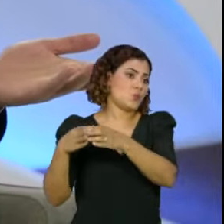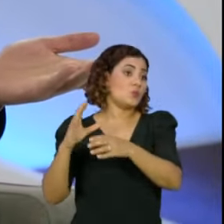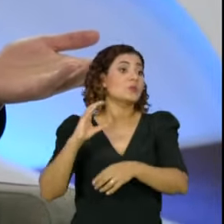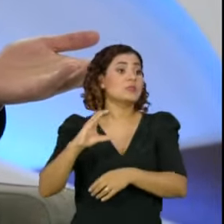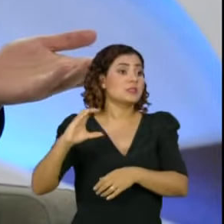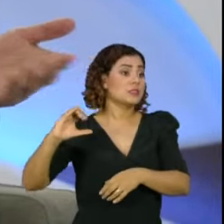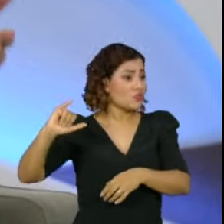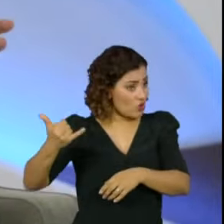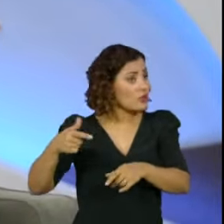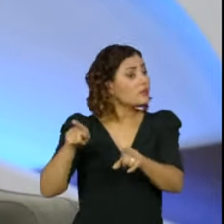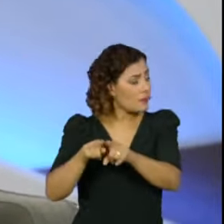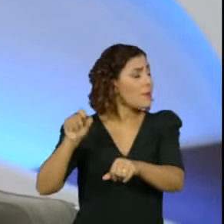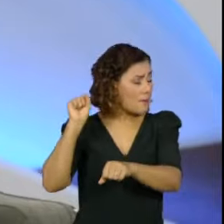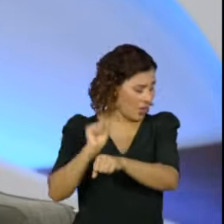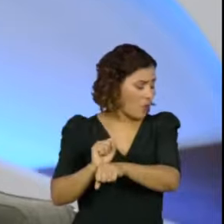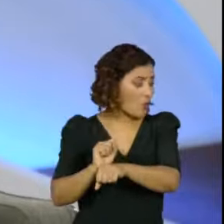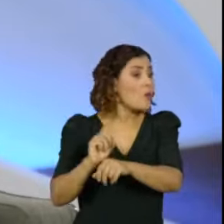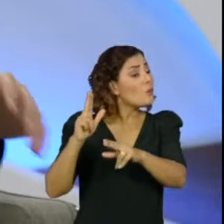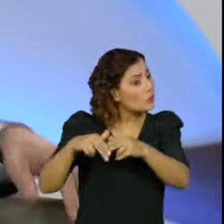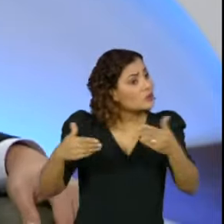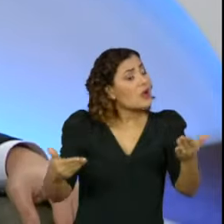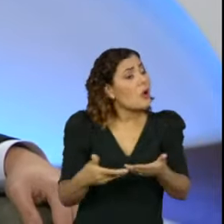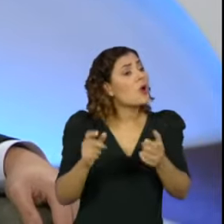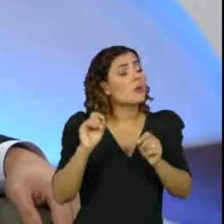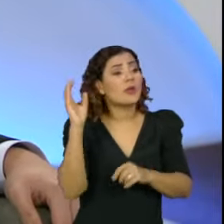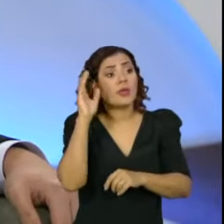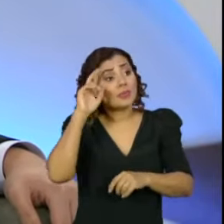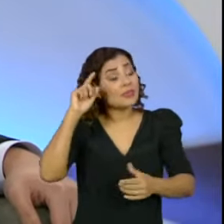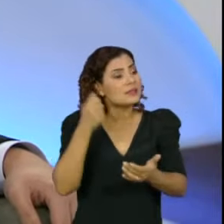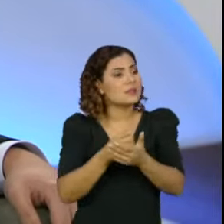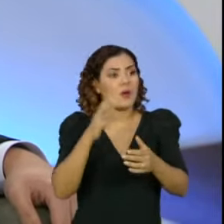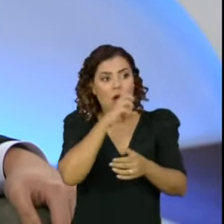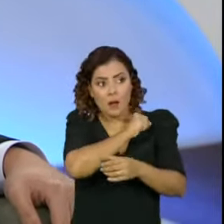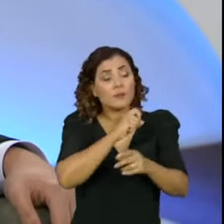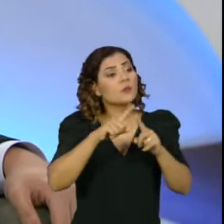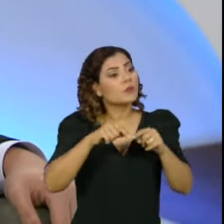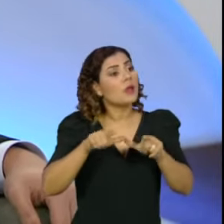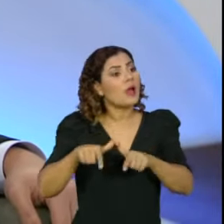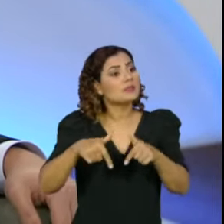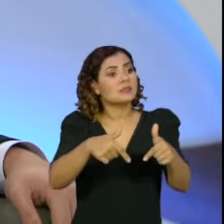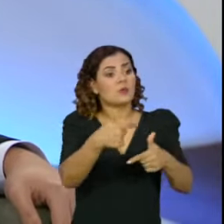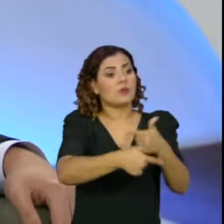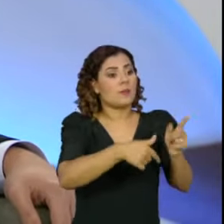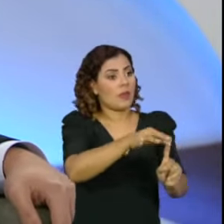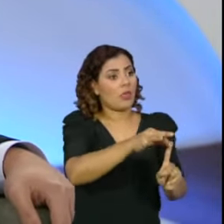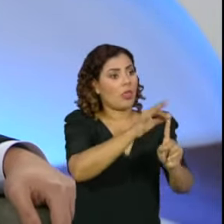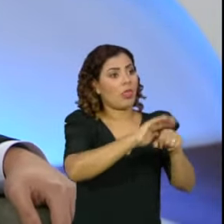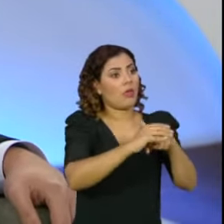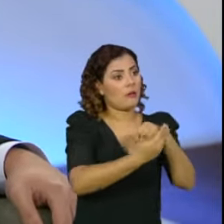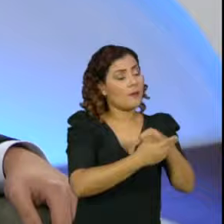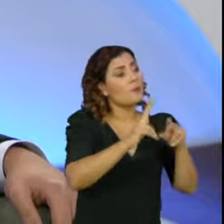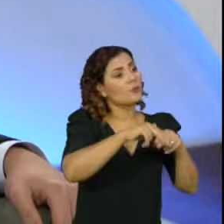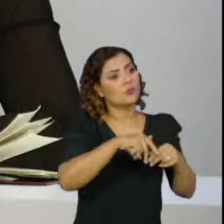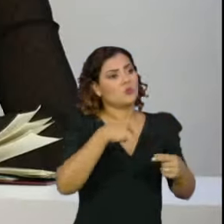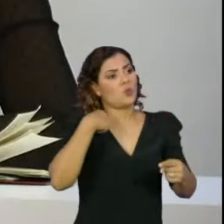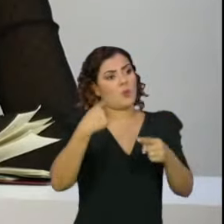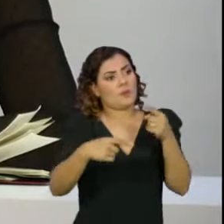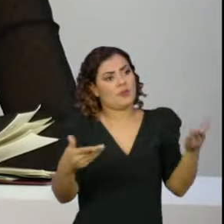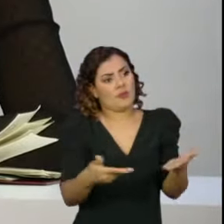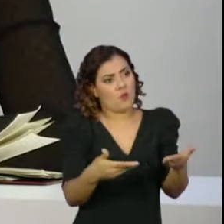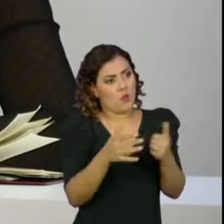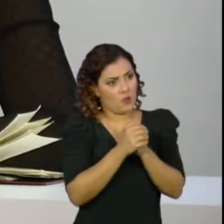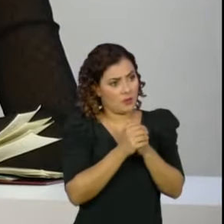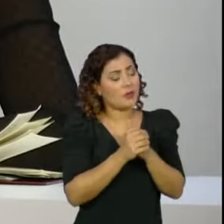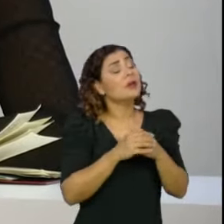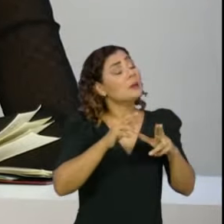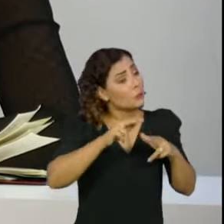Comissão de Constituição e Justiça, imporia a instalação e, imediatamente, a suspensão de suas atividades. Por isso que eu disse que era contraproducente, em